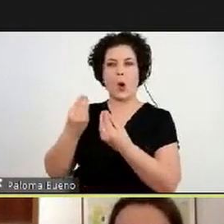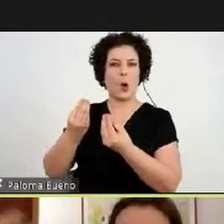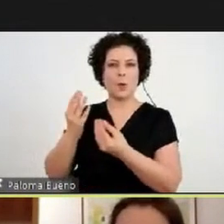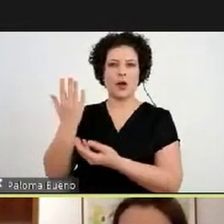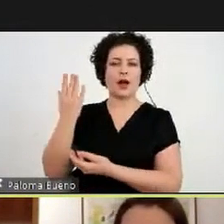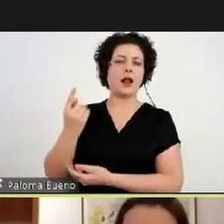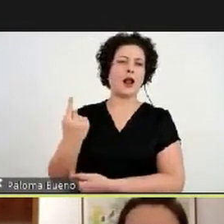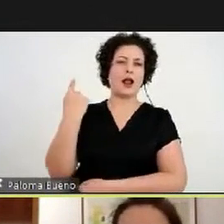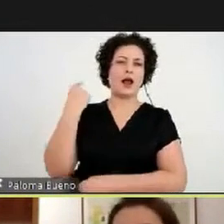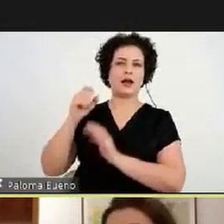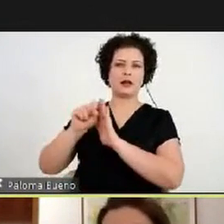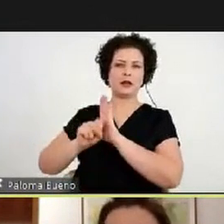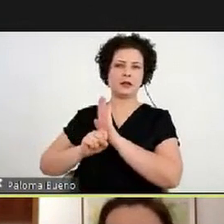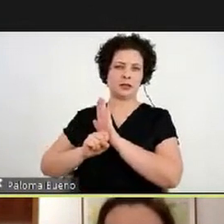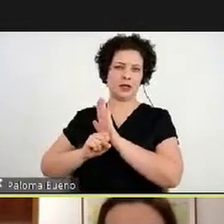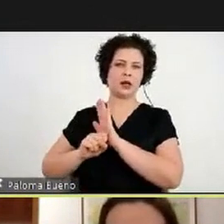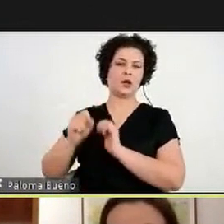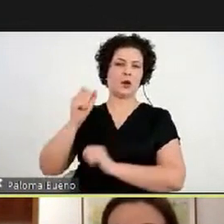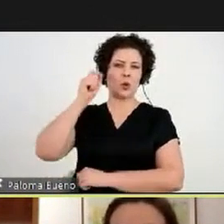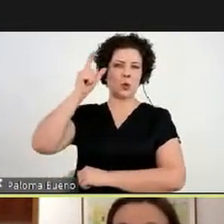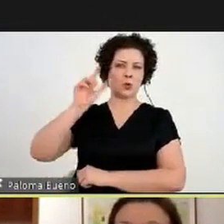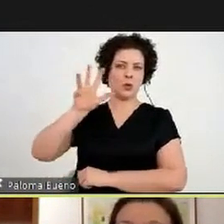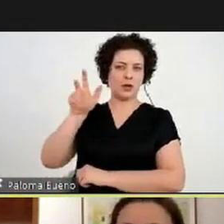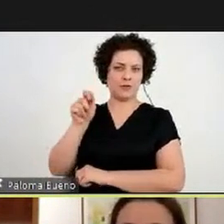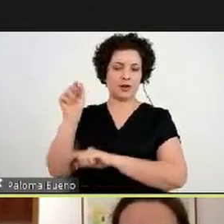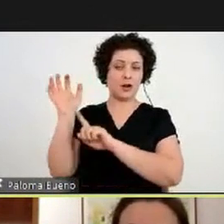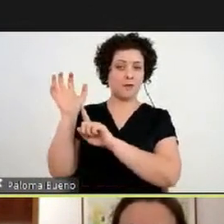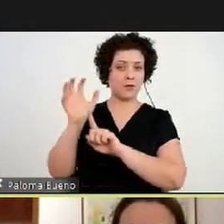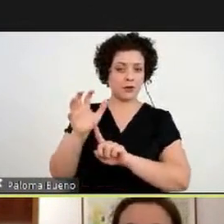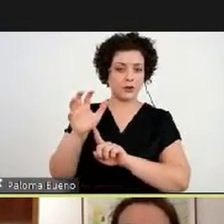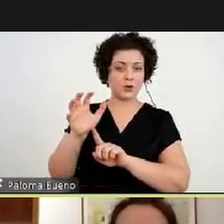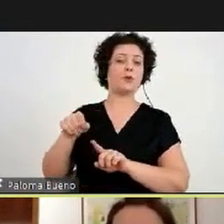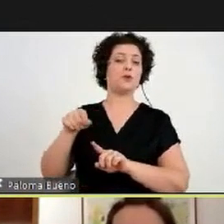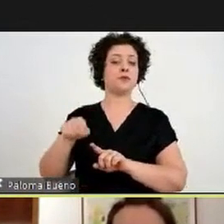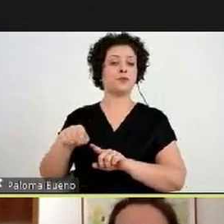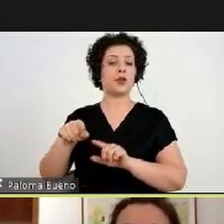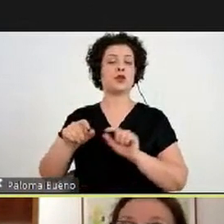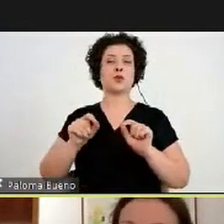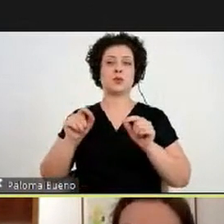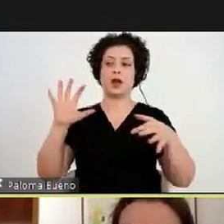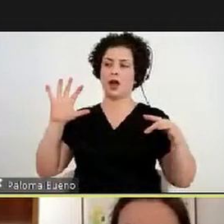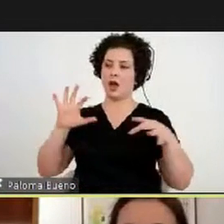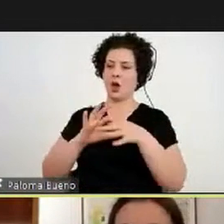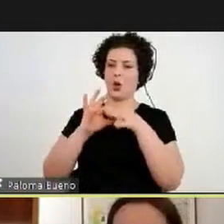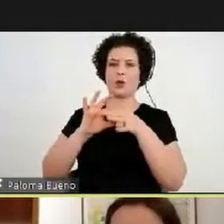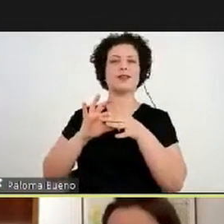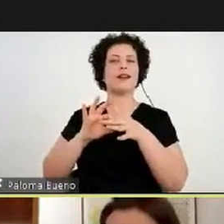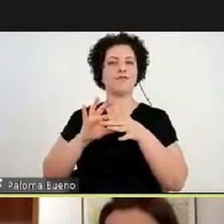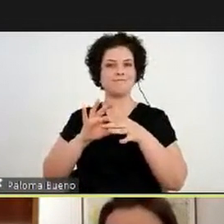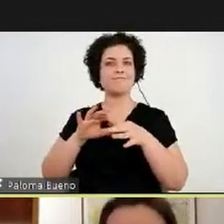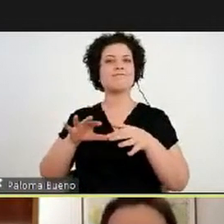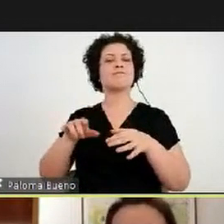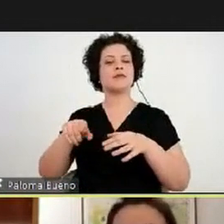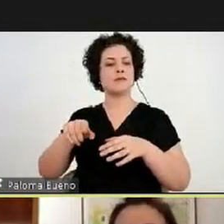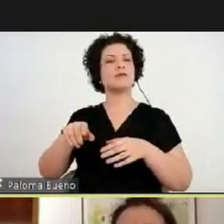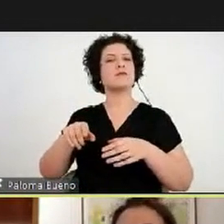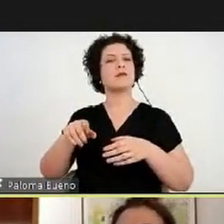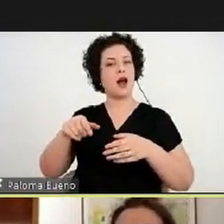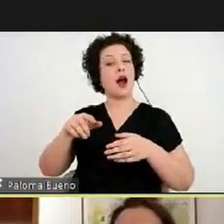lá no início do século, a cultura africana, essa é uma ponte conceitual para a gente visitar o Museu Afro-Brasil.